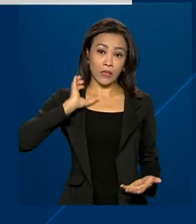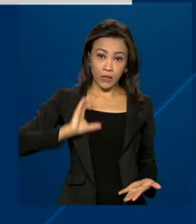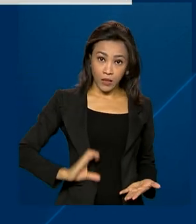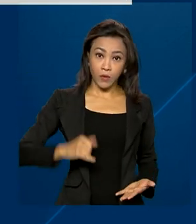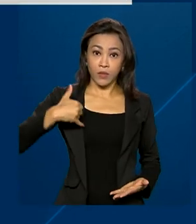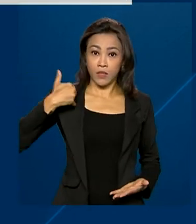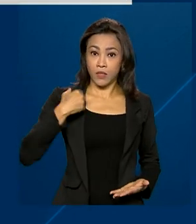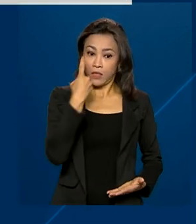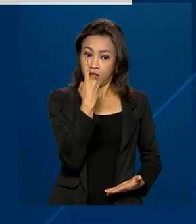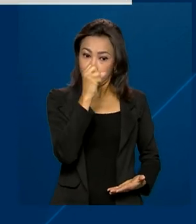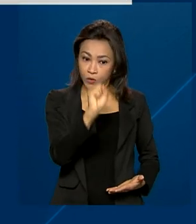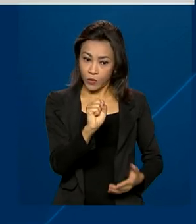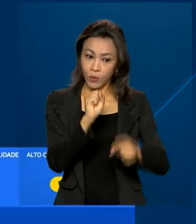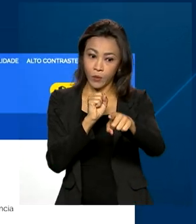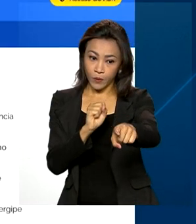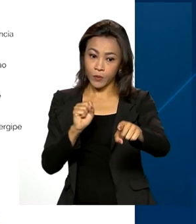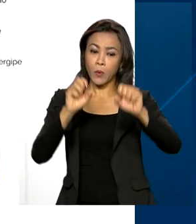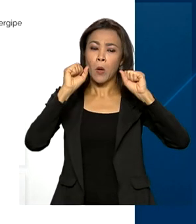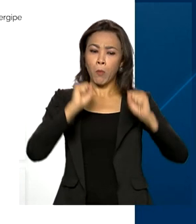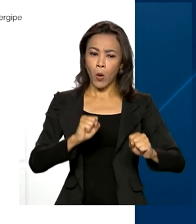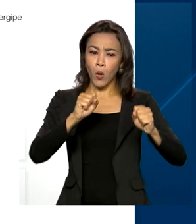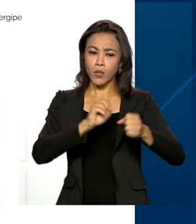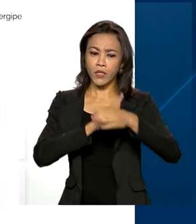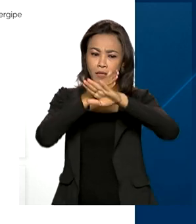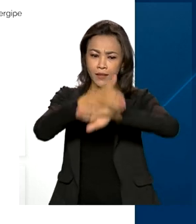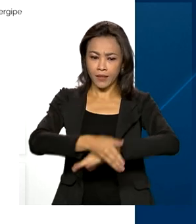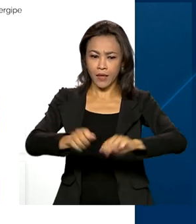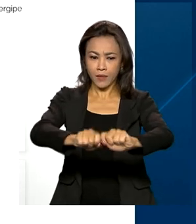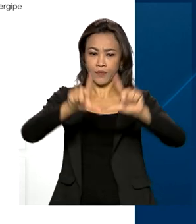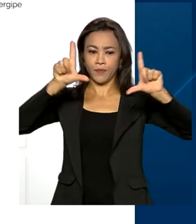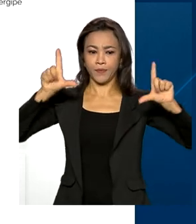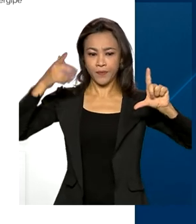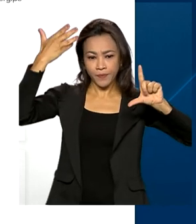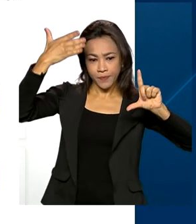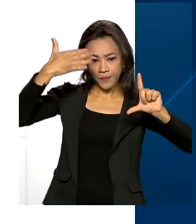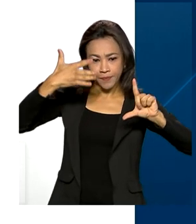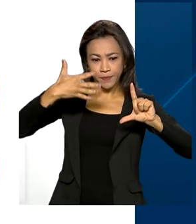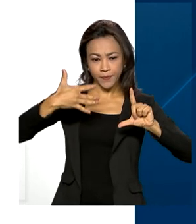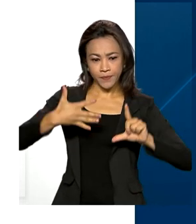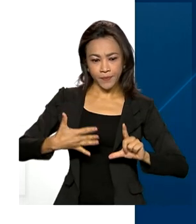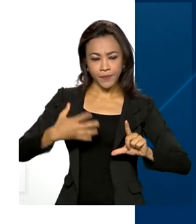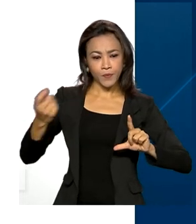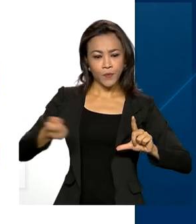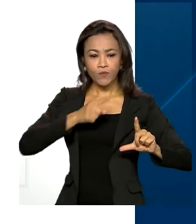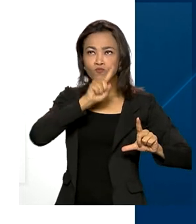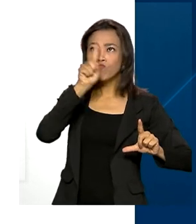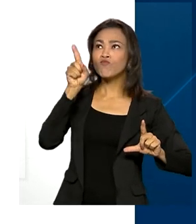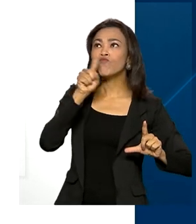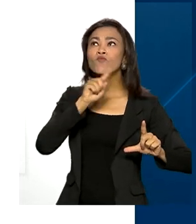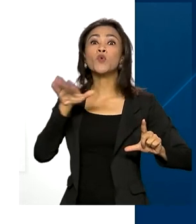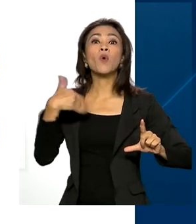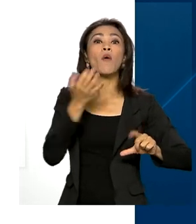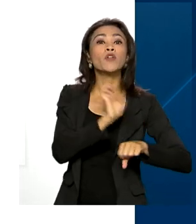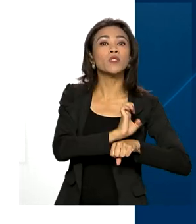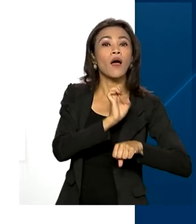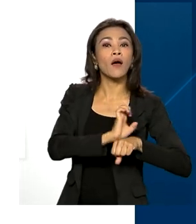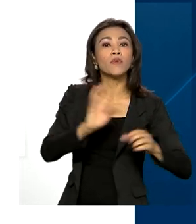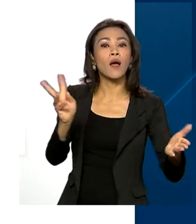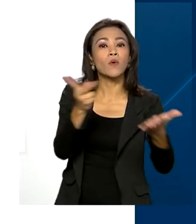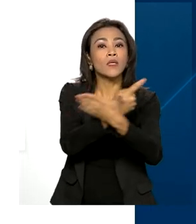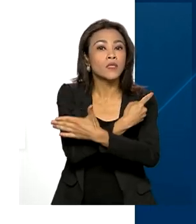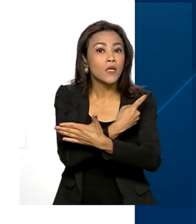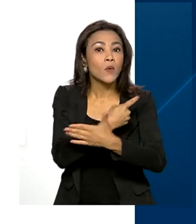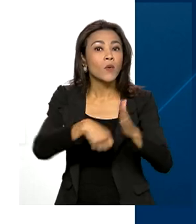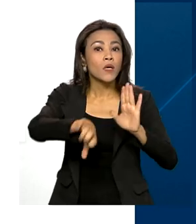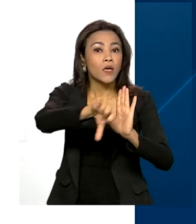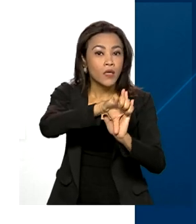conta ativa no gov.br pode entrar na Delegacia Virtual. O primeiro passo é selecionar em qual estado foi cometido o